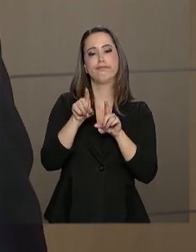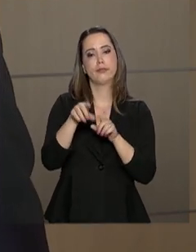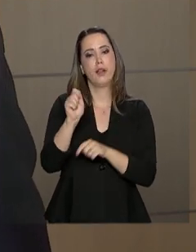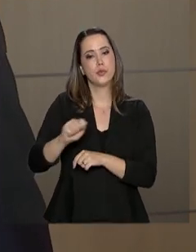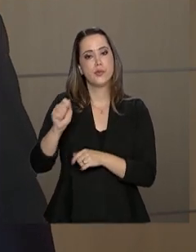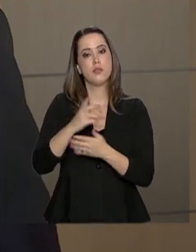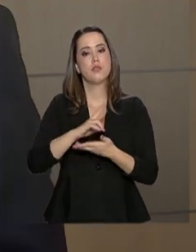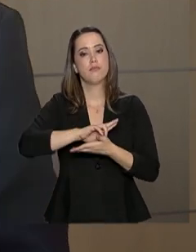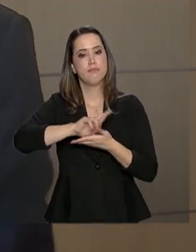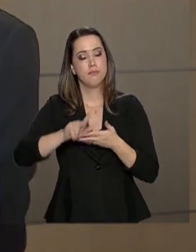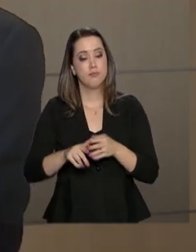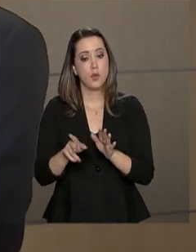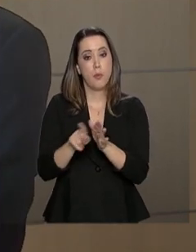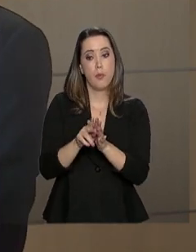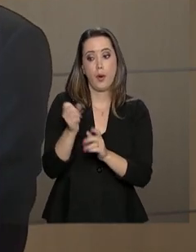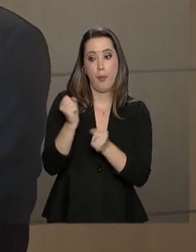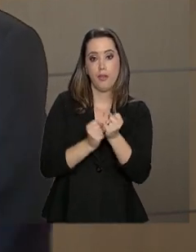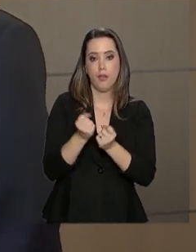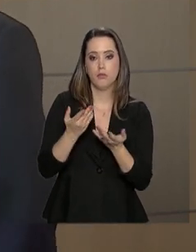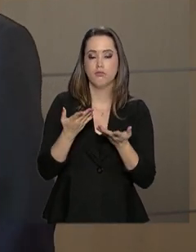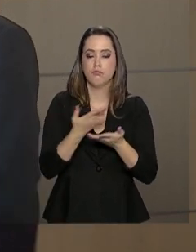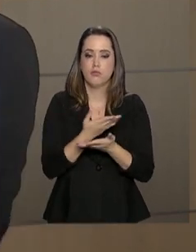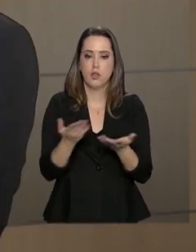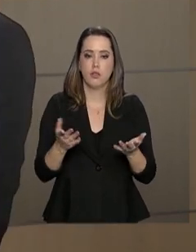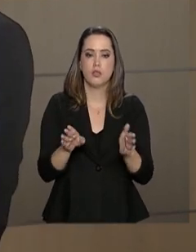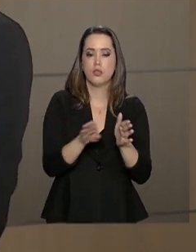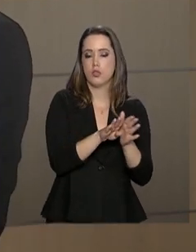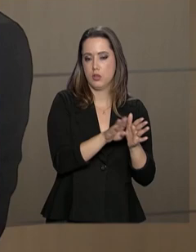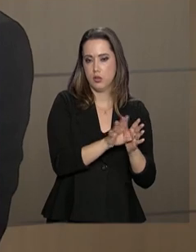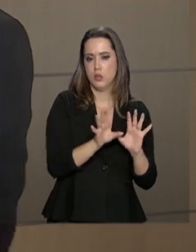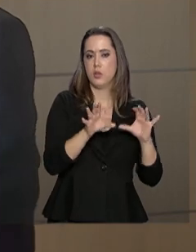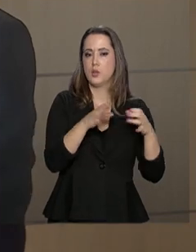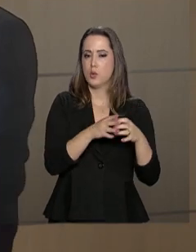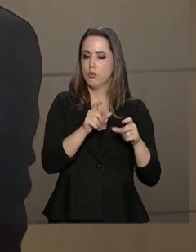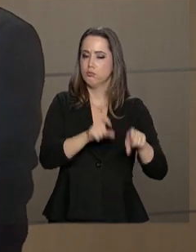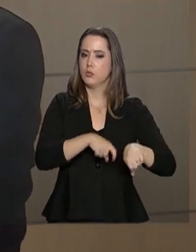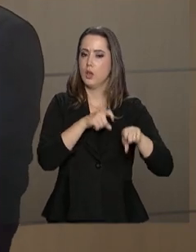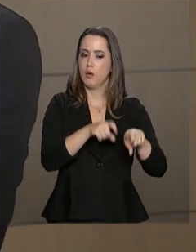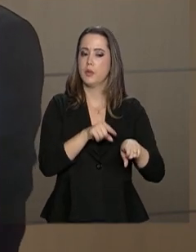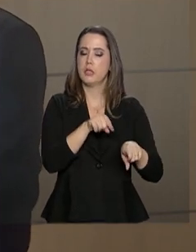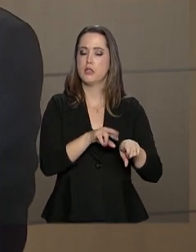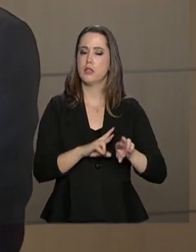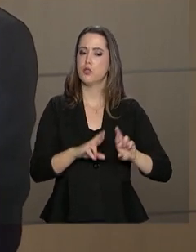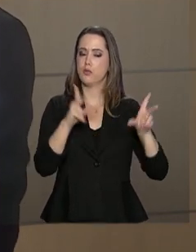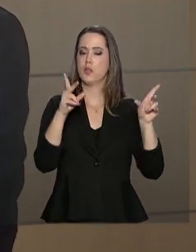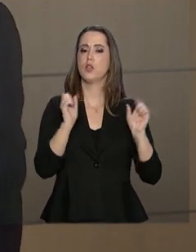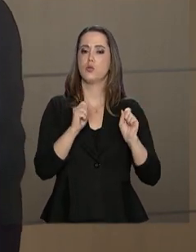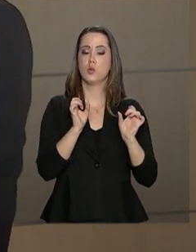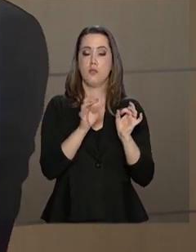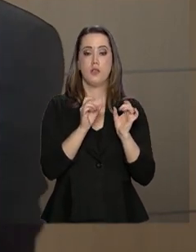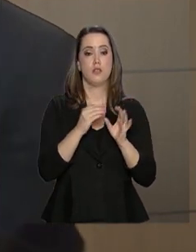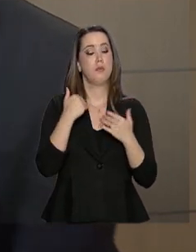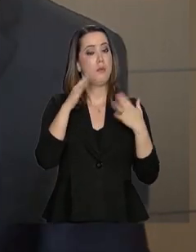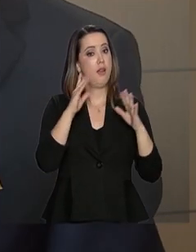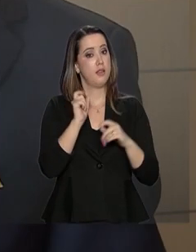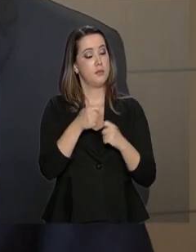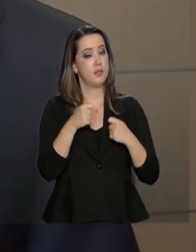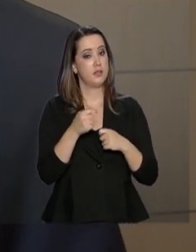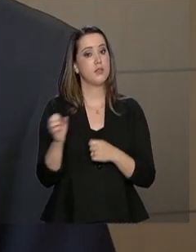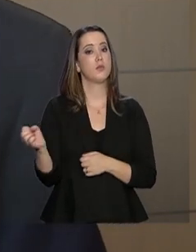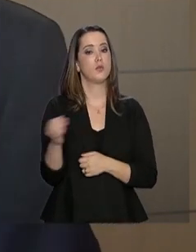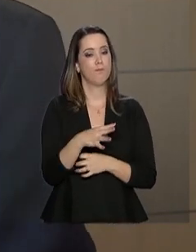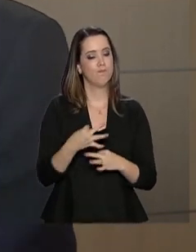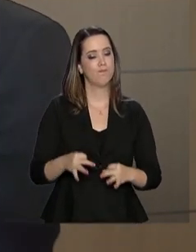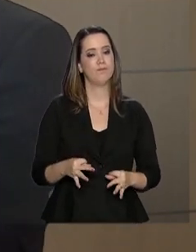do setor produtivo. Ao mesmo tempo, esse agente do setor produtivo, para ele se diferenciar e competir no mercado, ele precisa de inovação